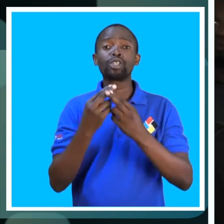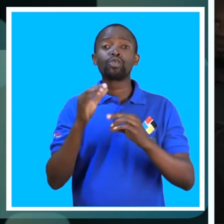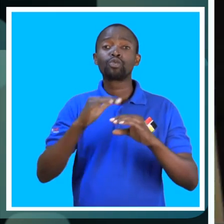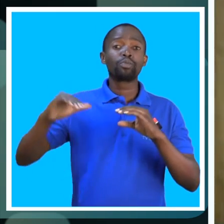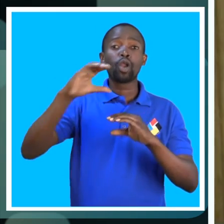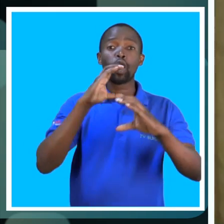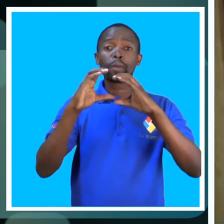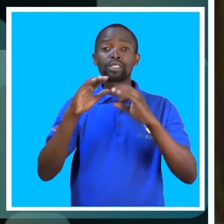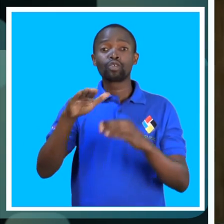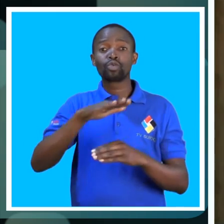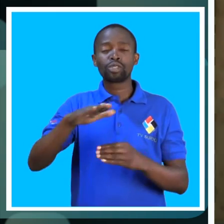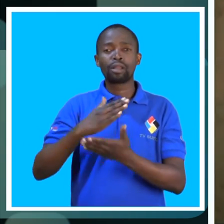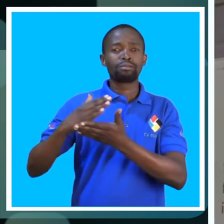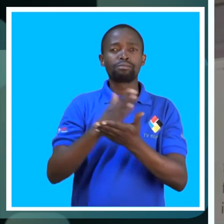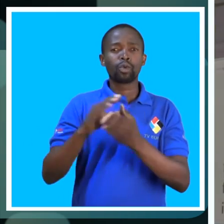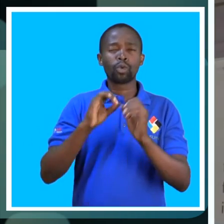moçambicana.